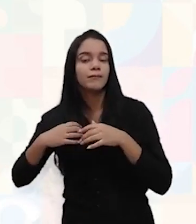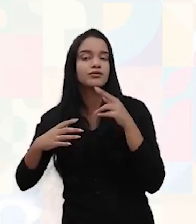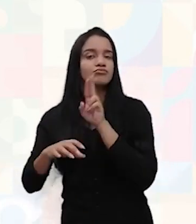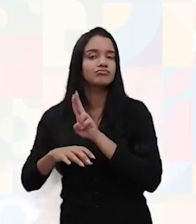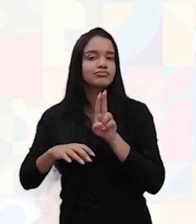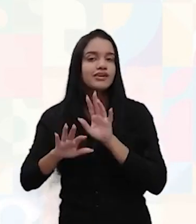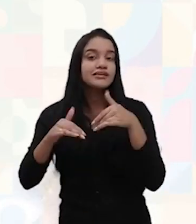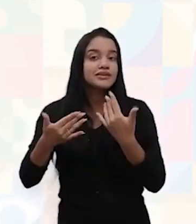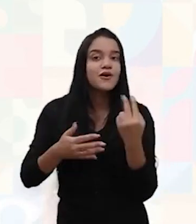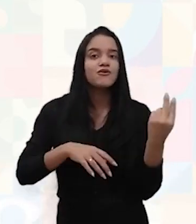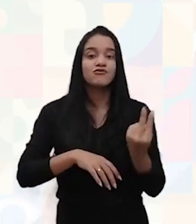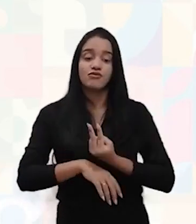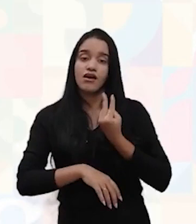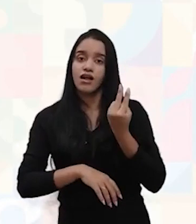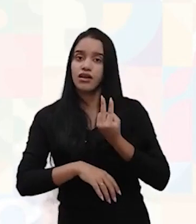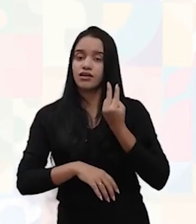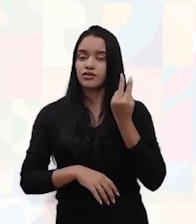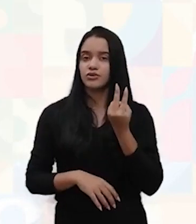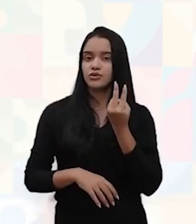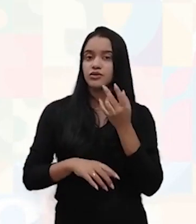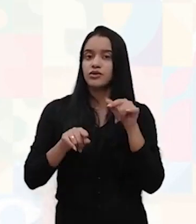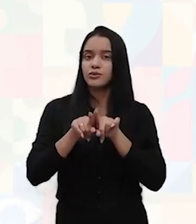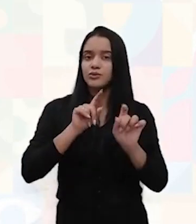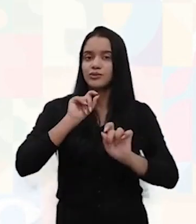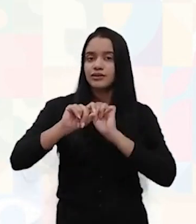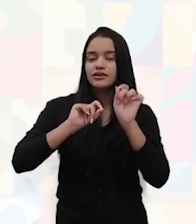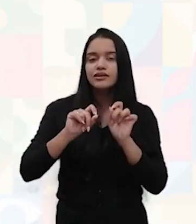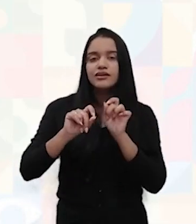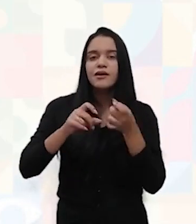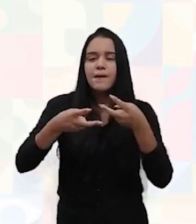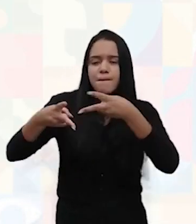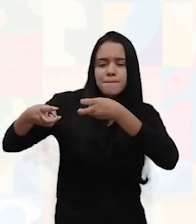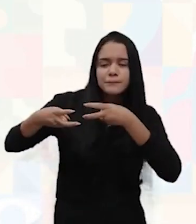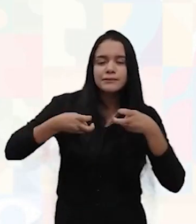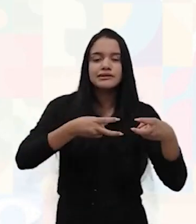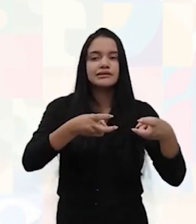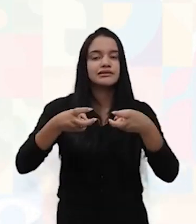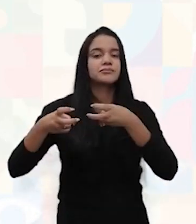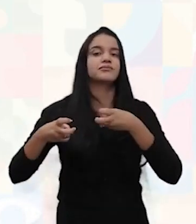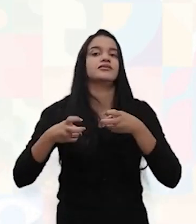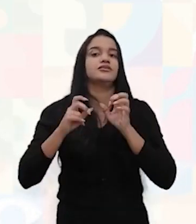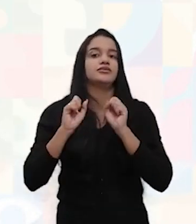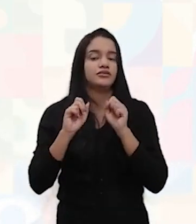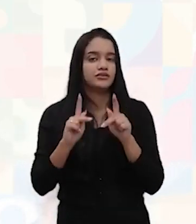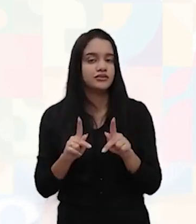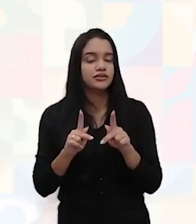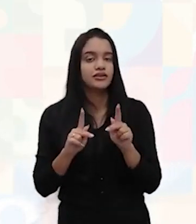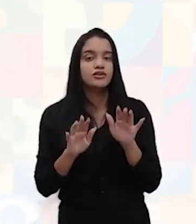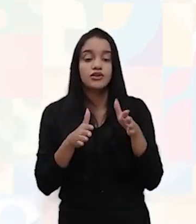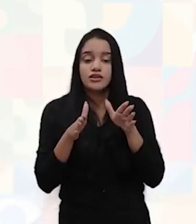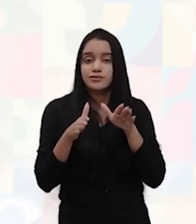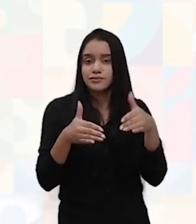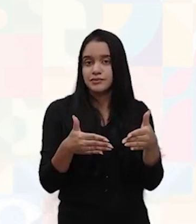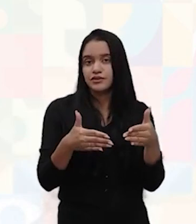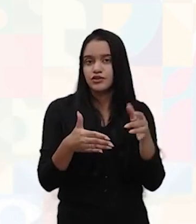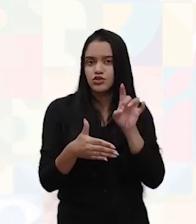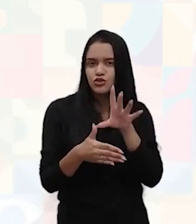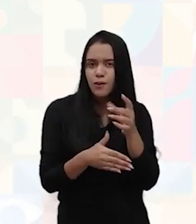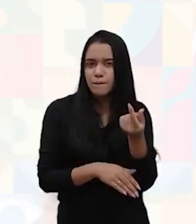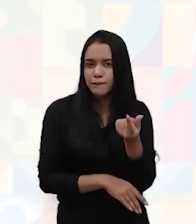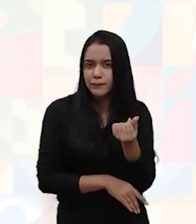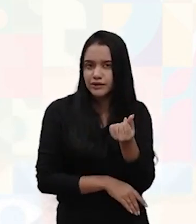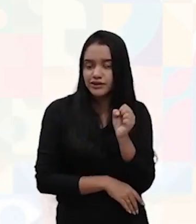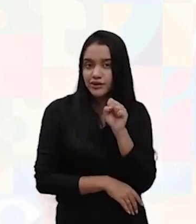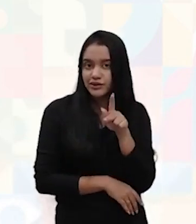o valor está muito mais atrelado à percepção, tá? Do que especificamente a preço,